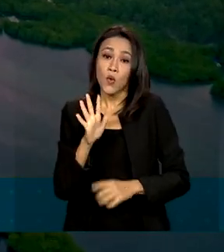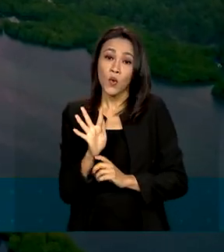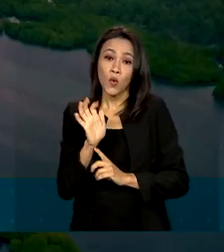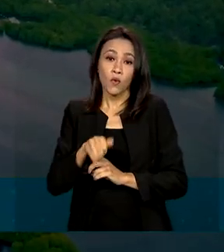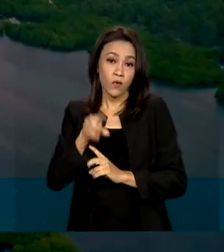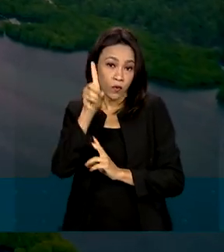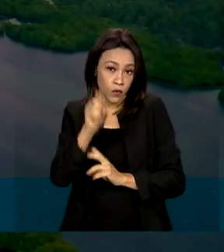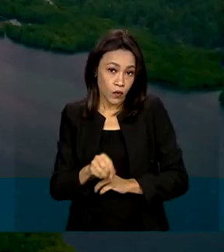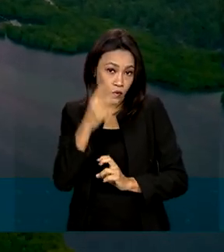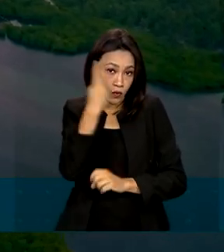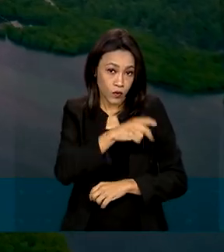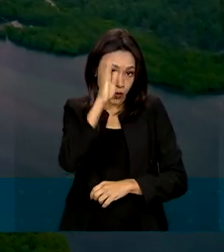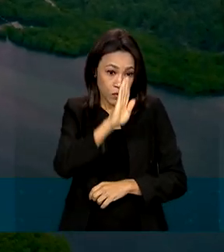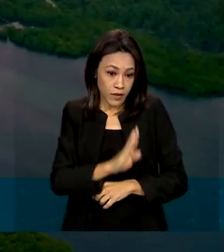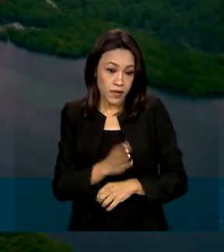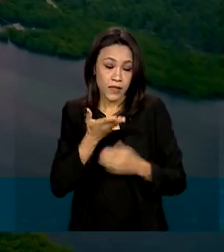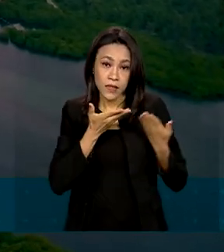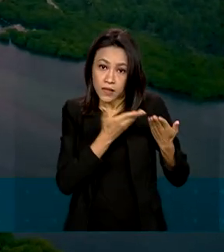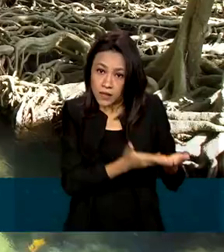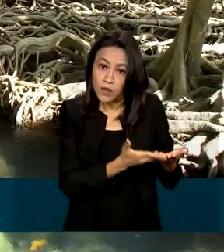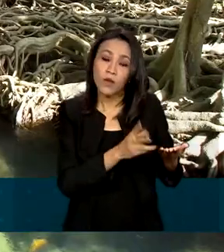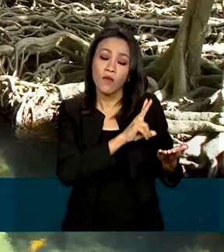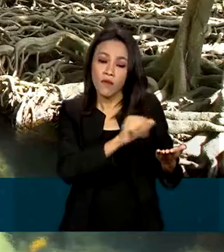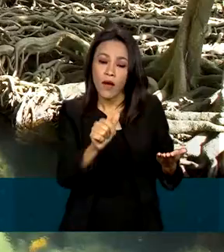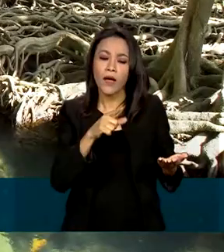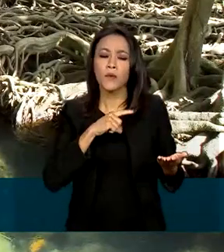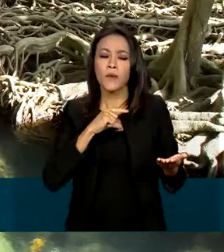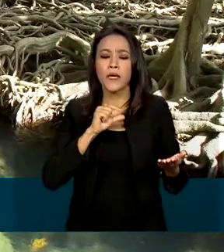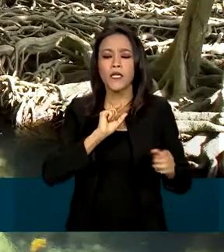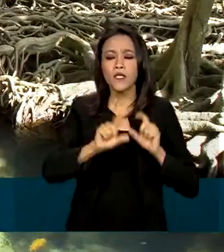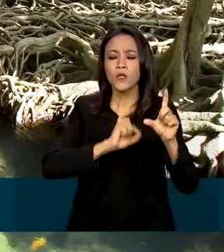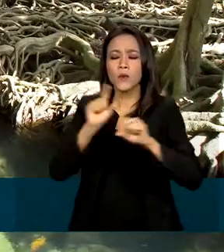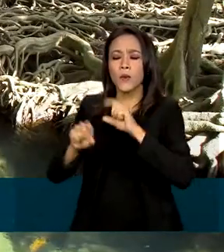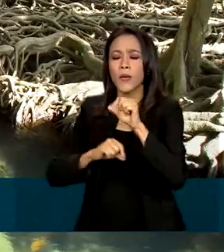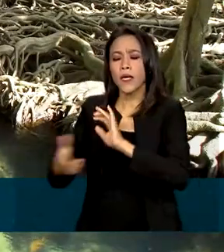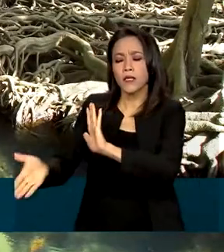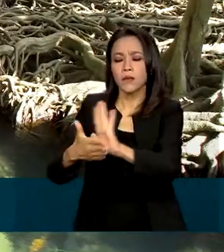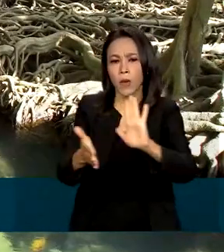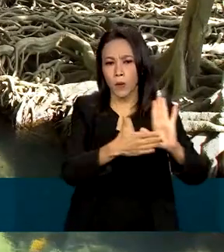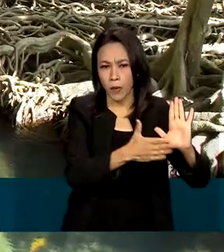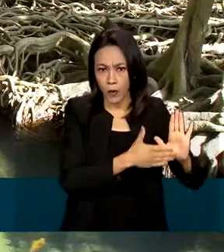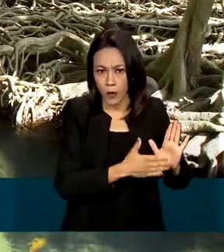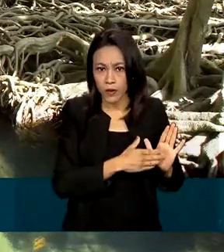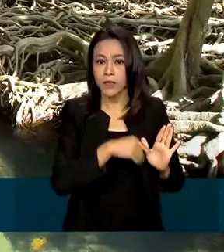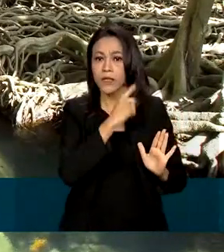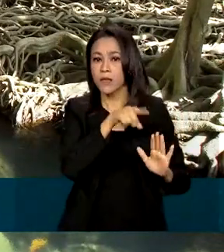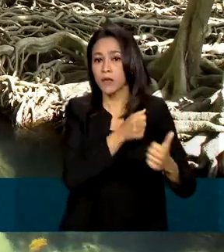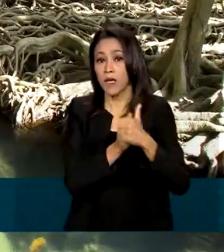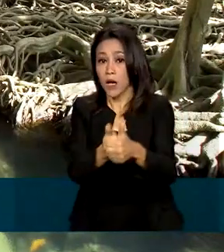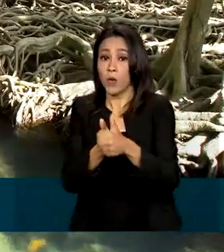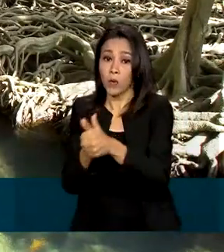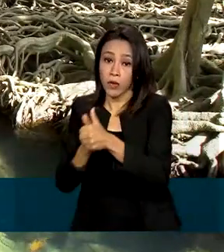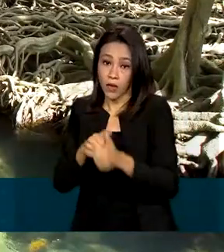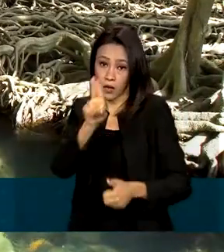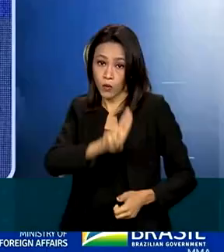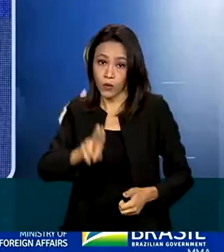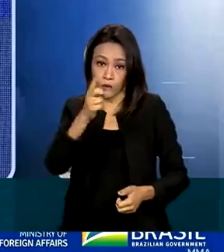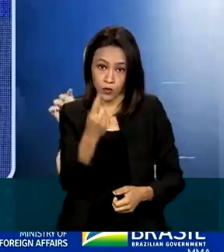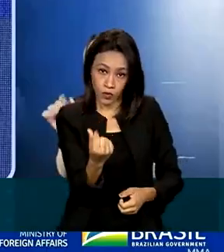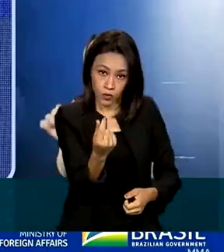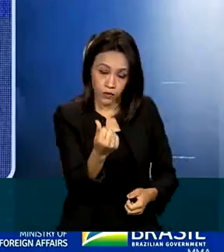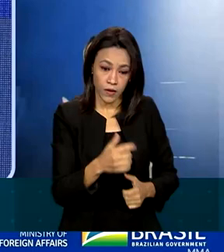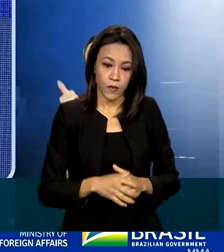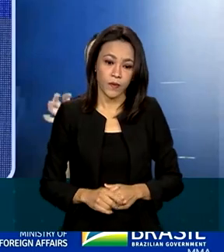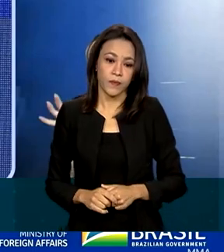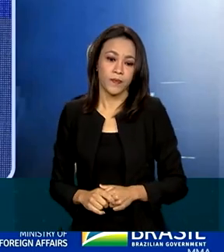Biodiversidade, FUNBIO, irá fazer a seleção das propostas e acompanhar a aplicação dos recursos. A gente